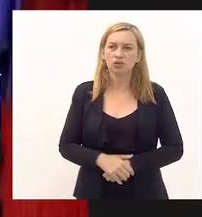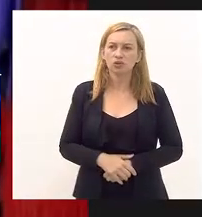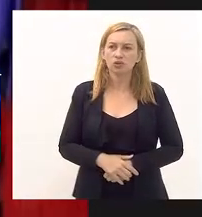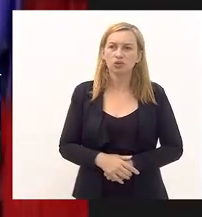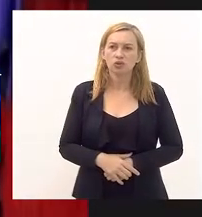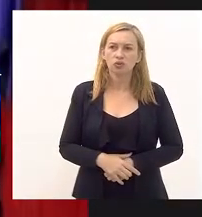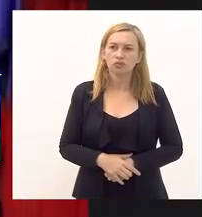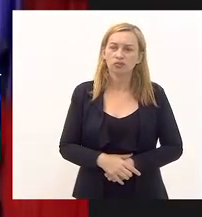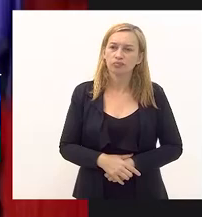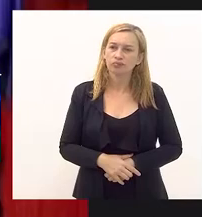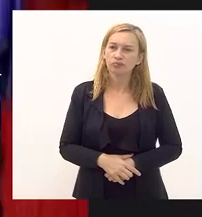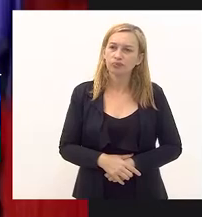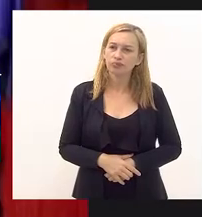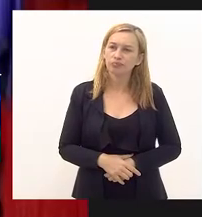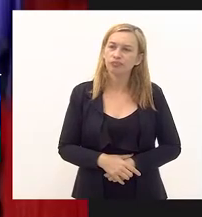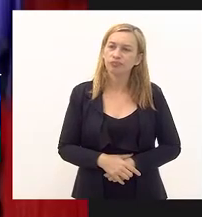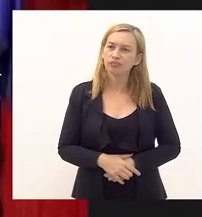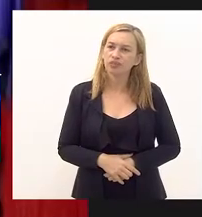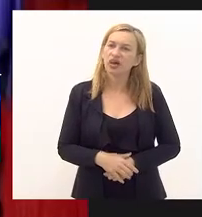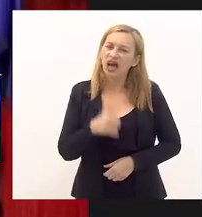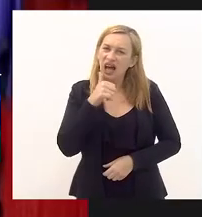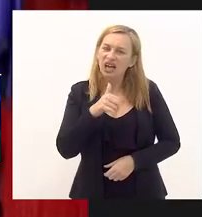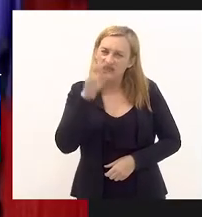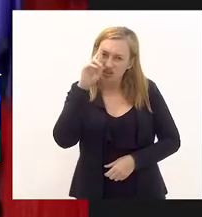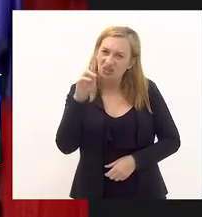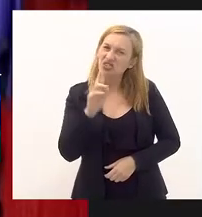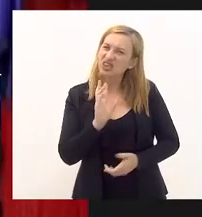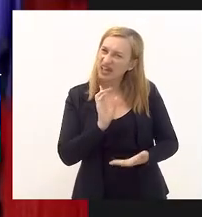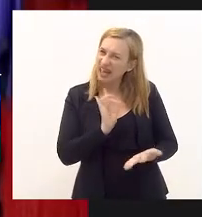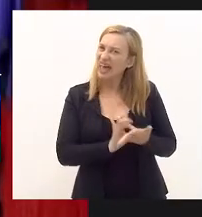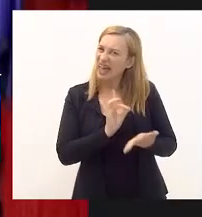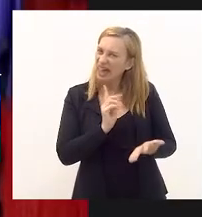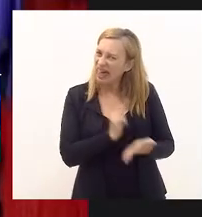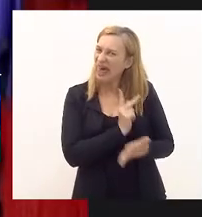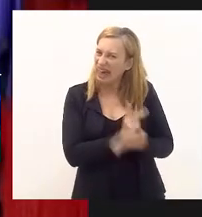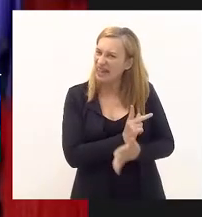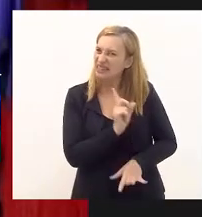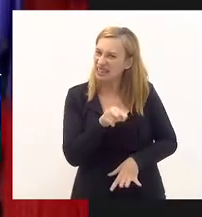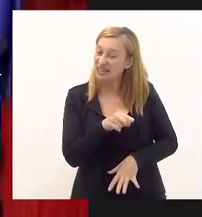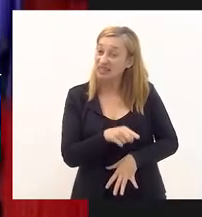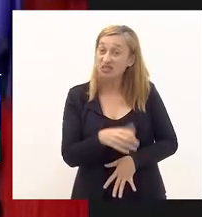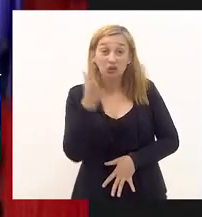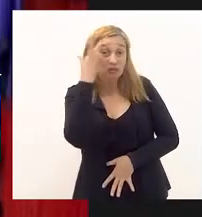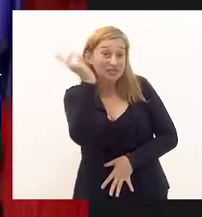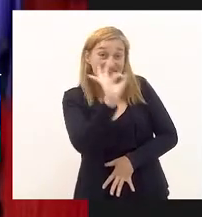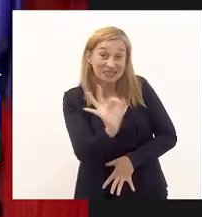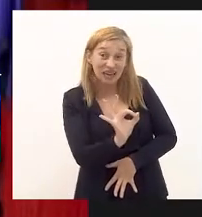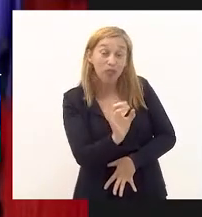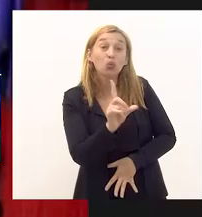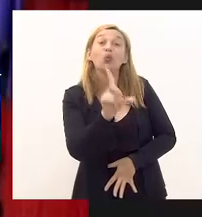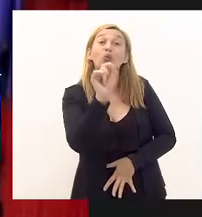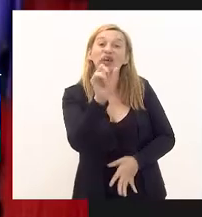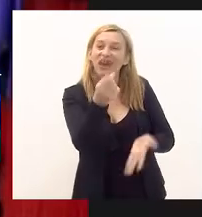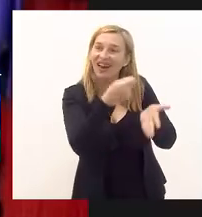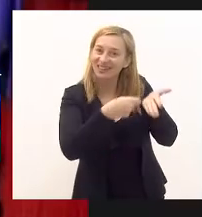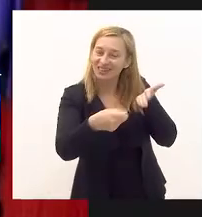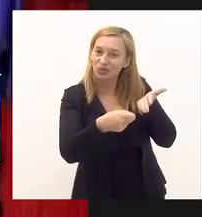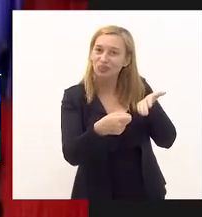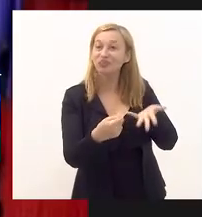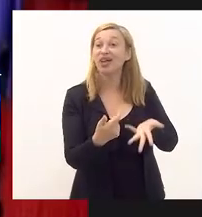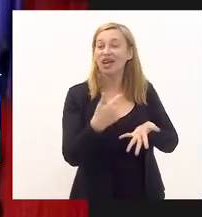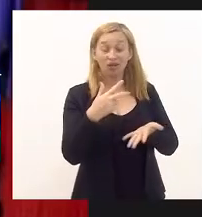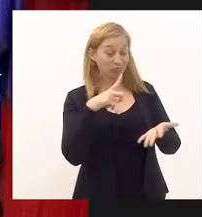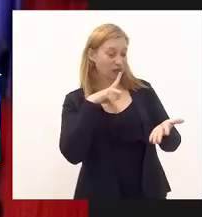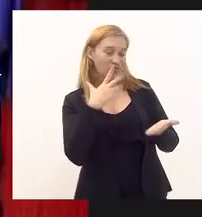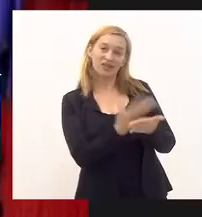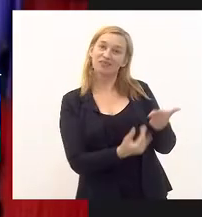B, a senhora está muito equivocada mesmo aí. Pelo jeito, a senhora nem sabe o que a senhora assinou. Eu tenho aqui em